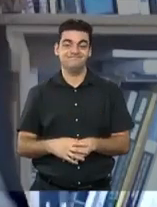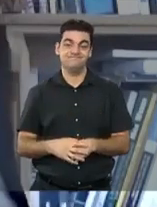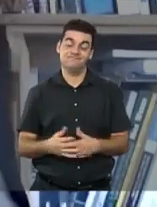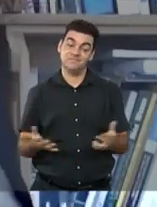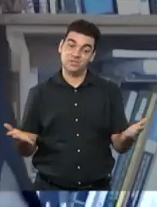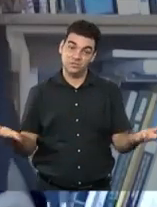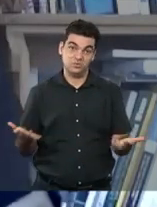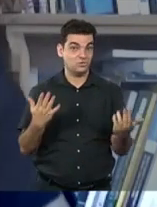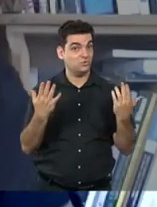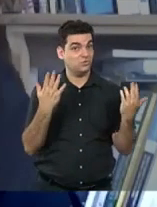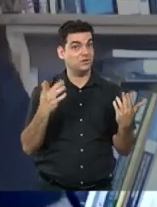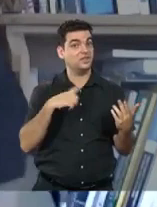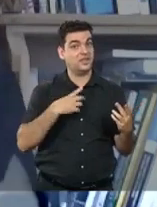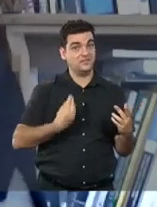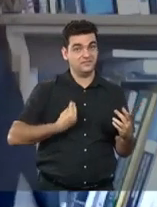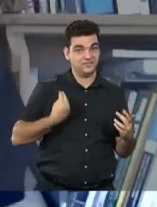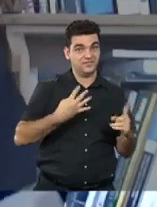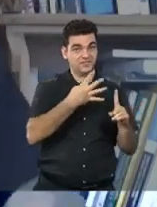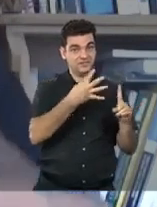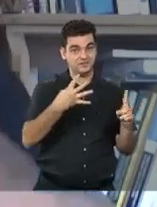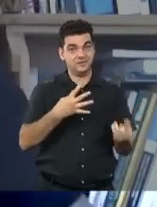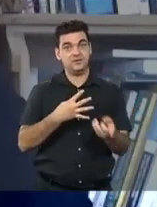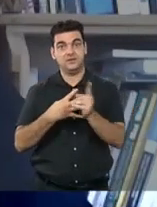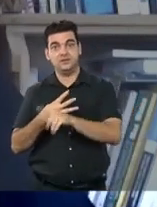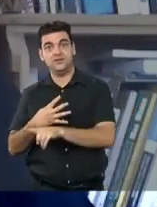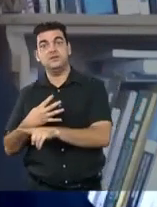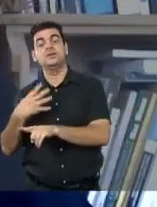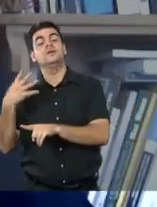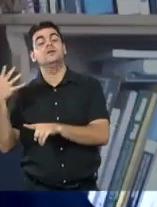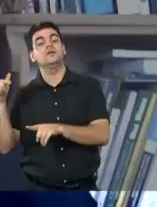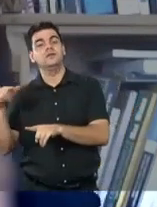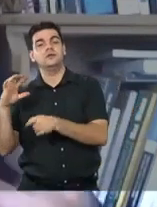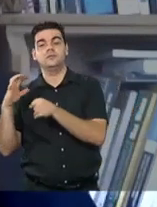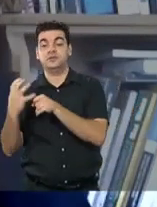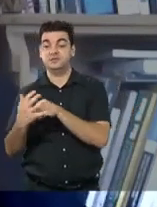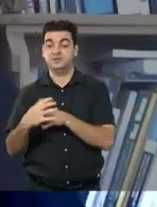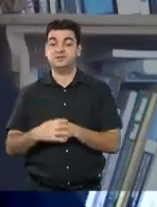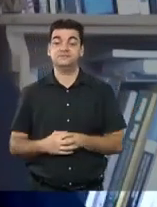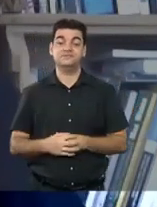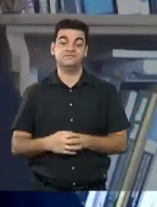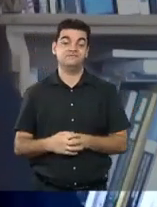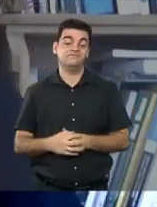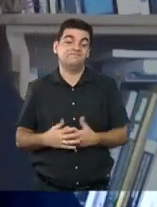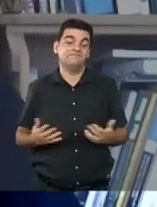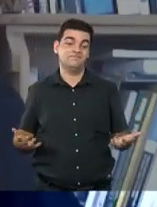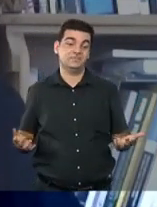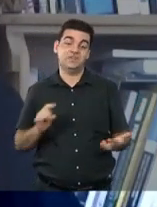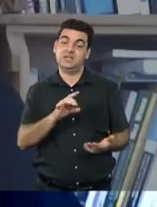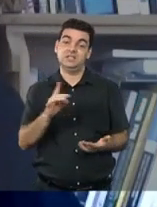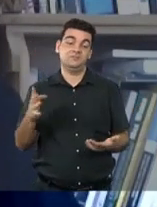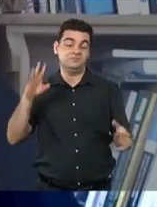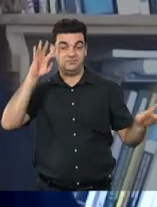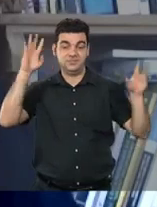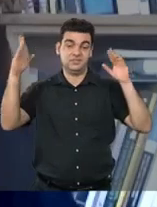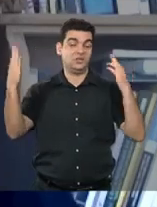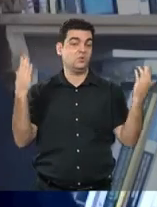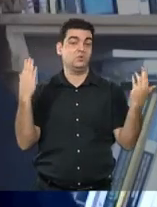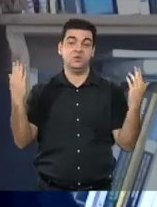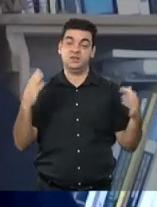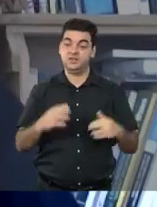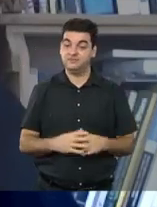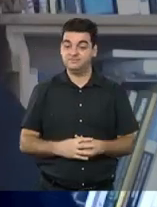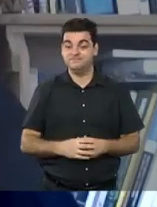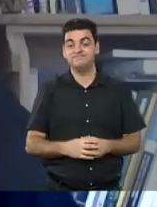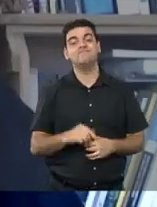um paralelo com a pandemia, que todo mundo está tendo que usar máscara, está no isolamento social, para se manter viva, sabe? Então, a gente não tem coragem, tem